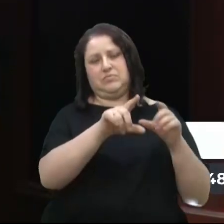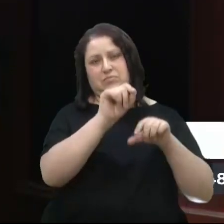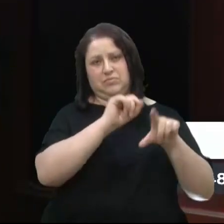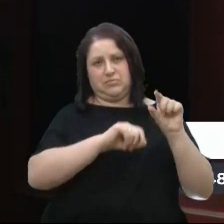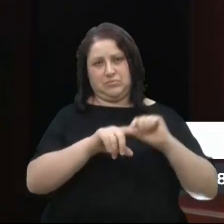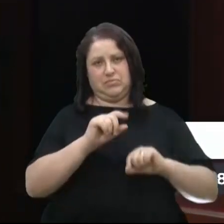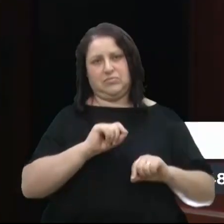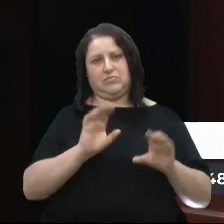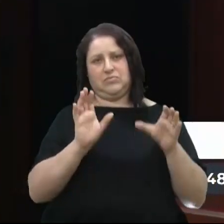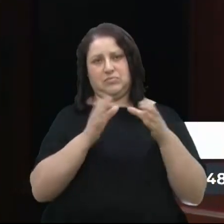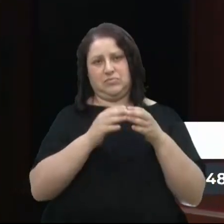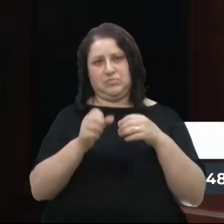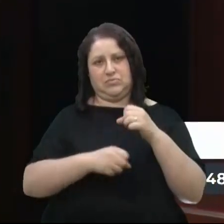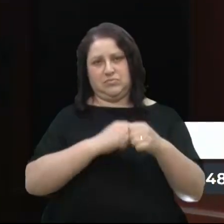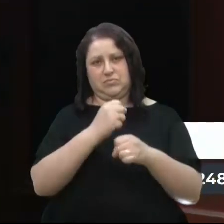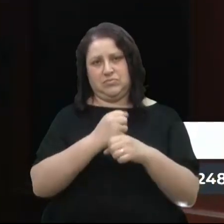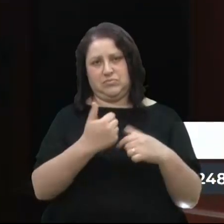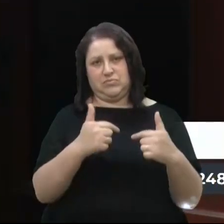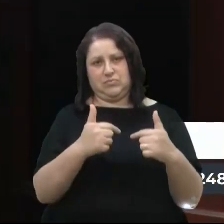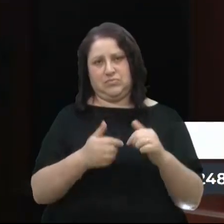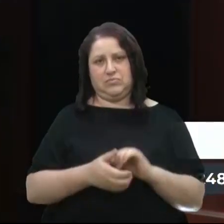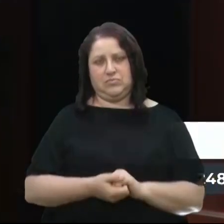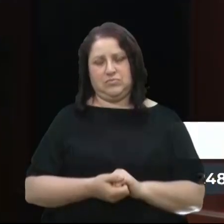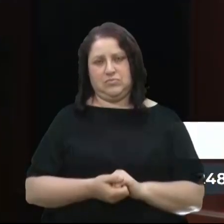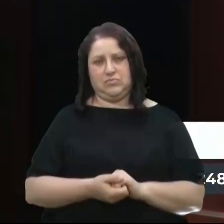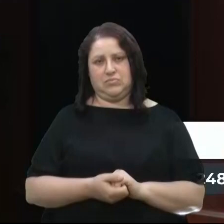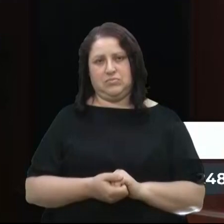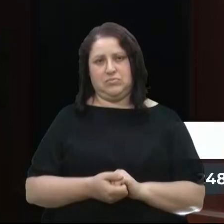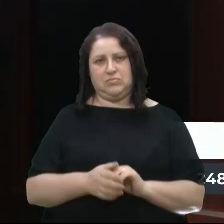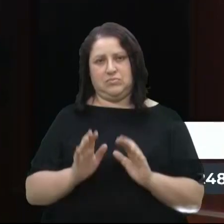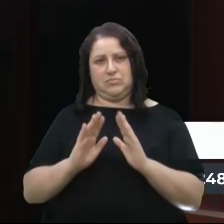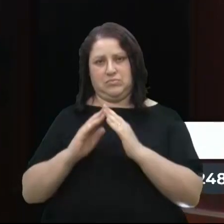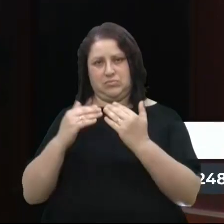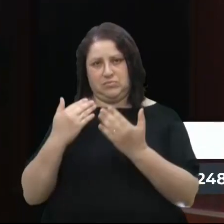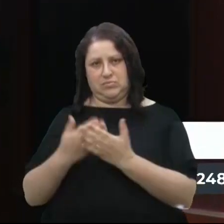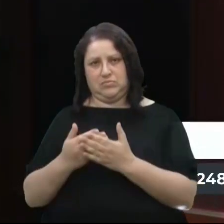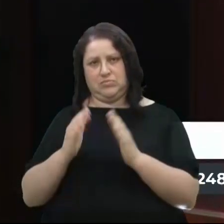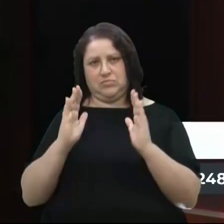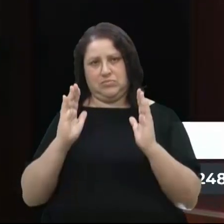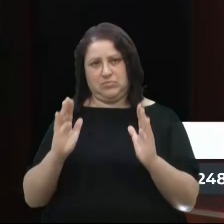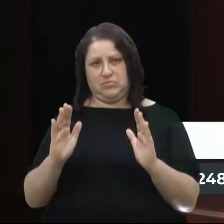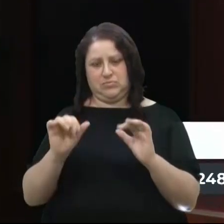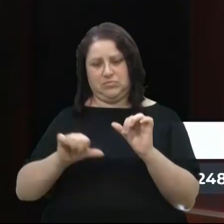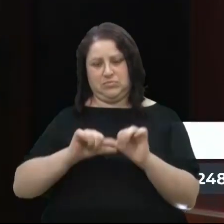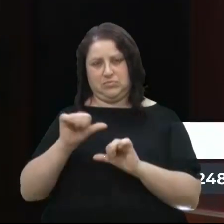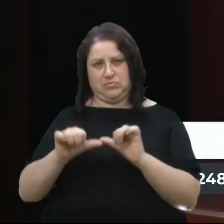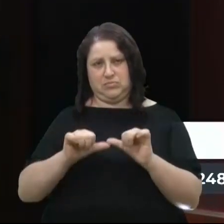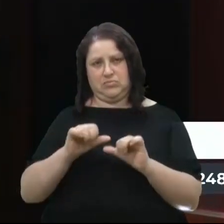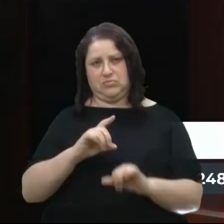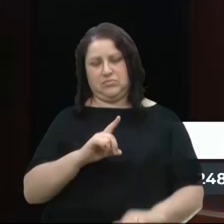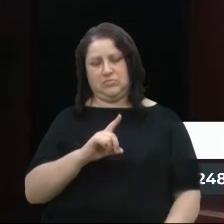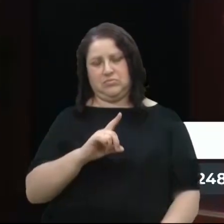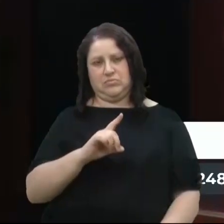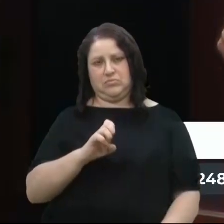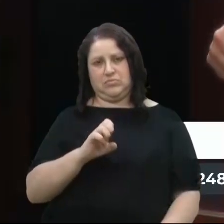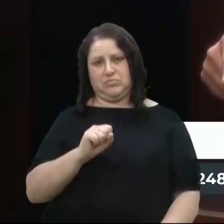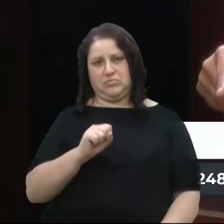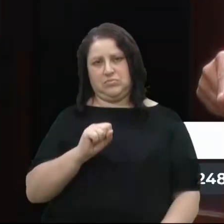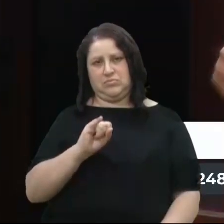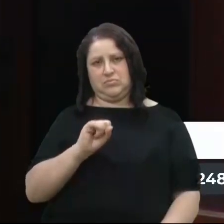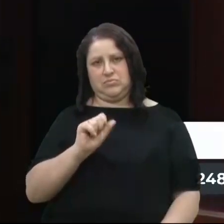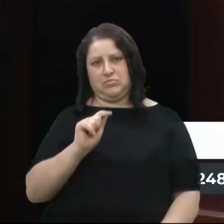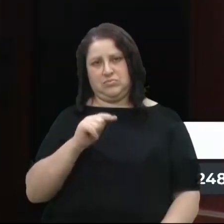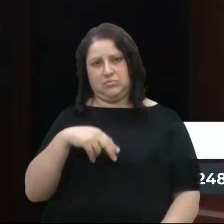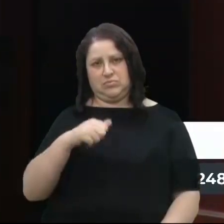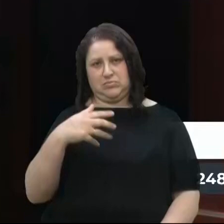atuar no ano seguinte. As escolas, o período para alteração de designação deve estar em